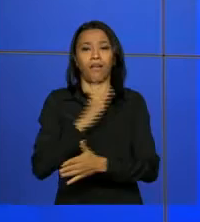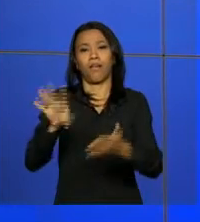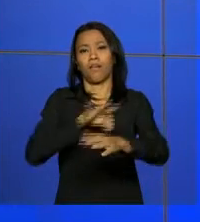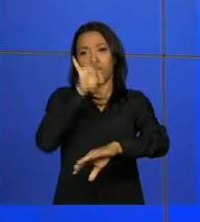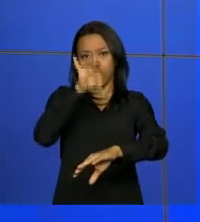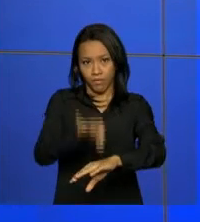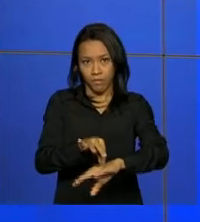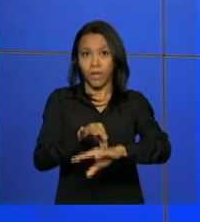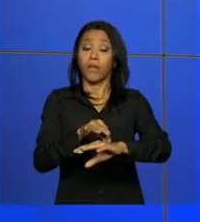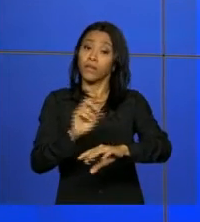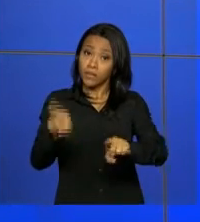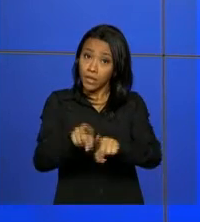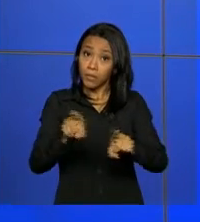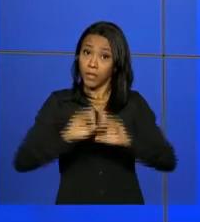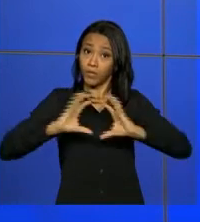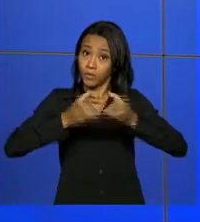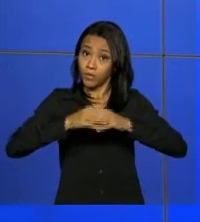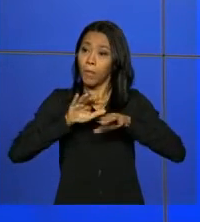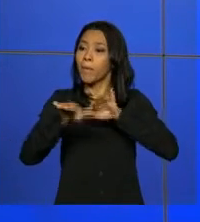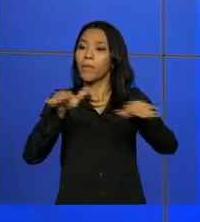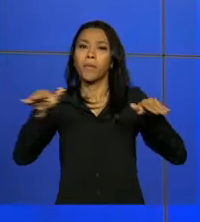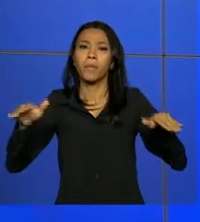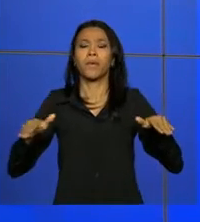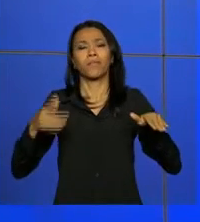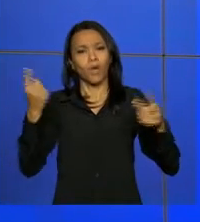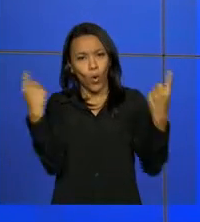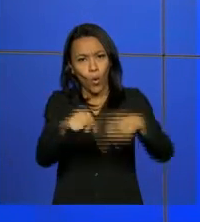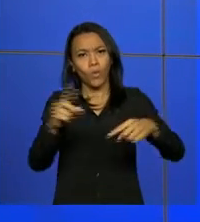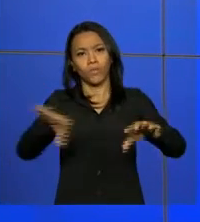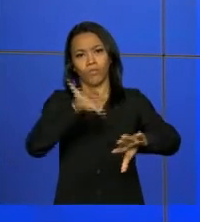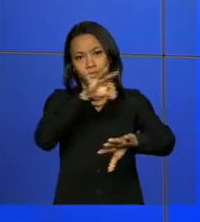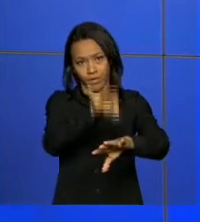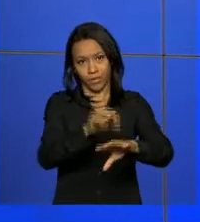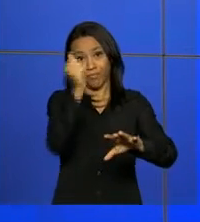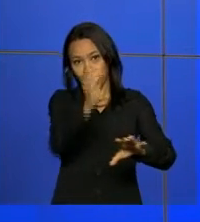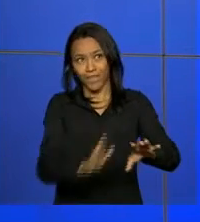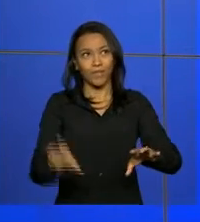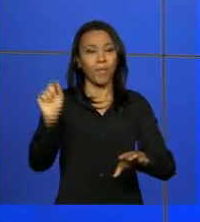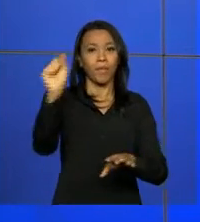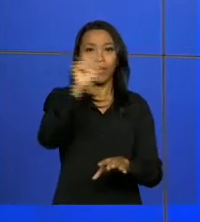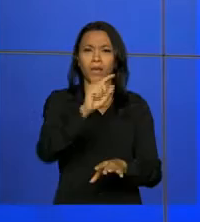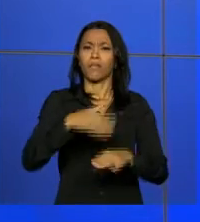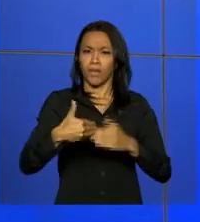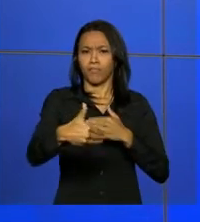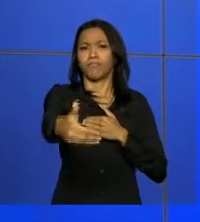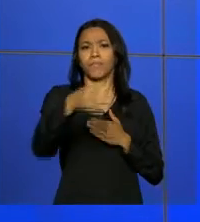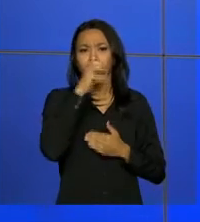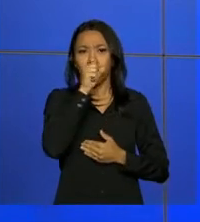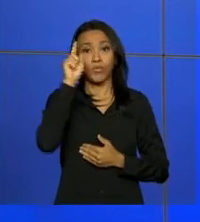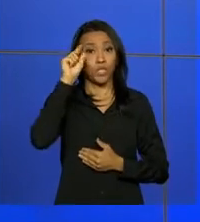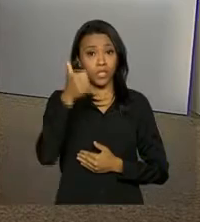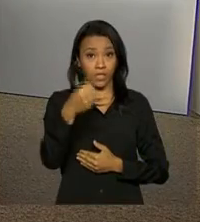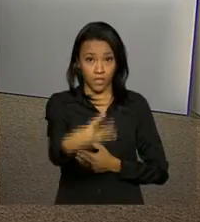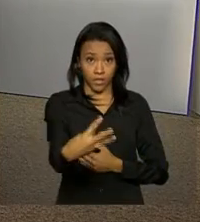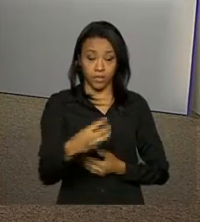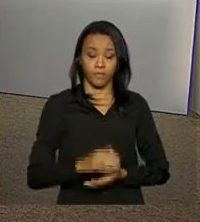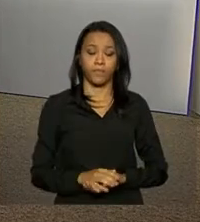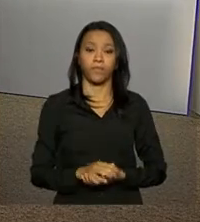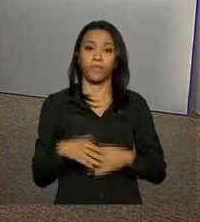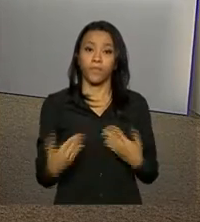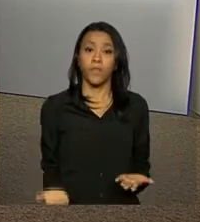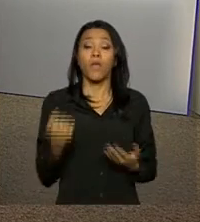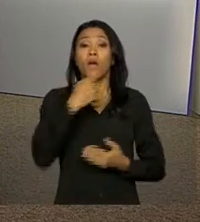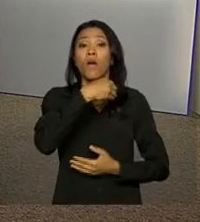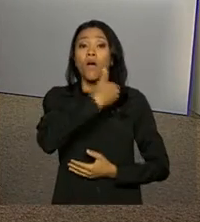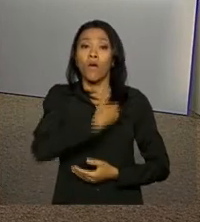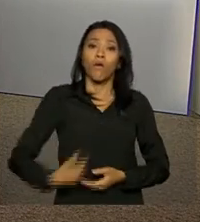Aedes aegypti e a Mobilização Nacional para o Combate ao Mosquito, que será realizada no próximo sábado, dia 13. O